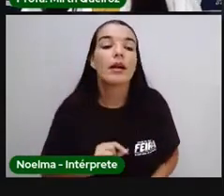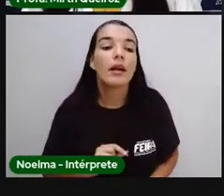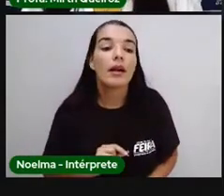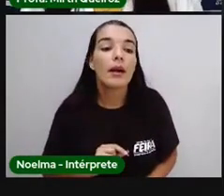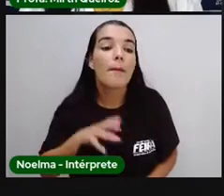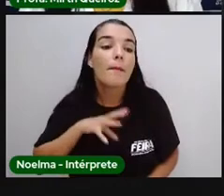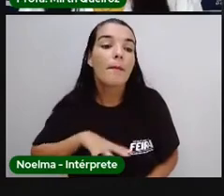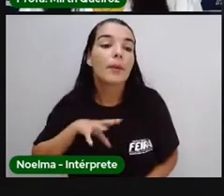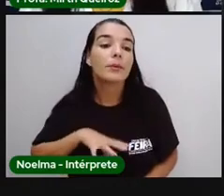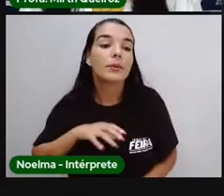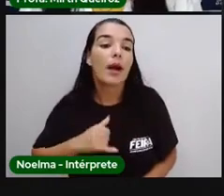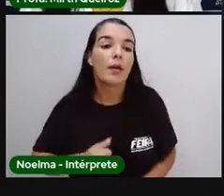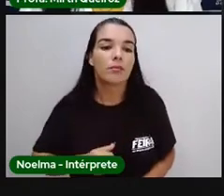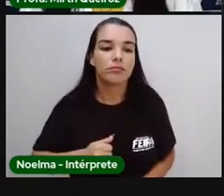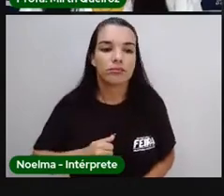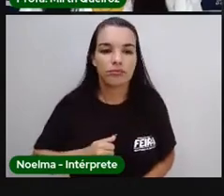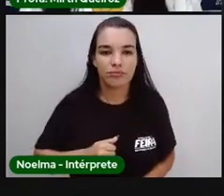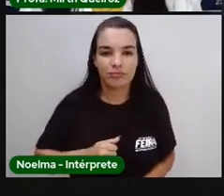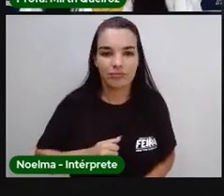Portugal.